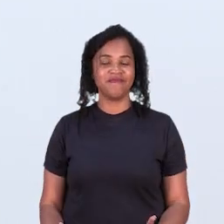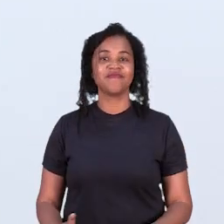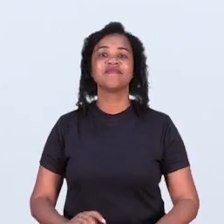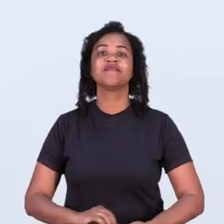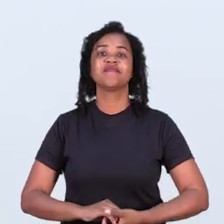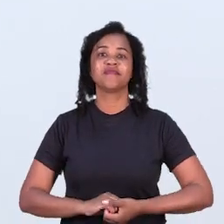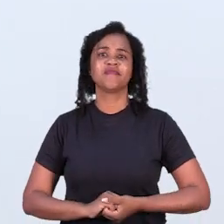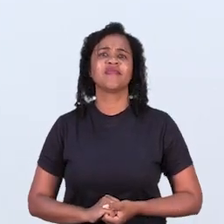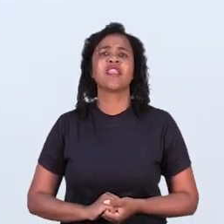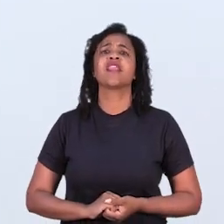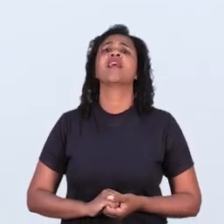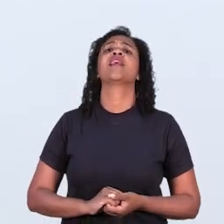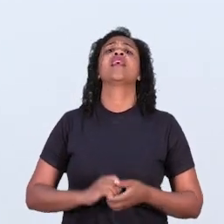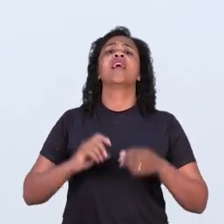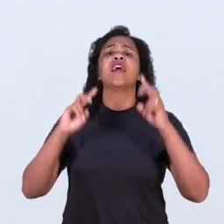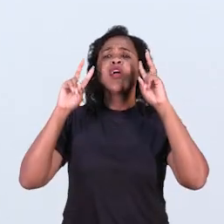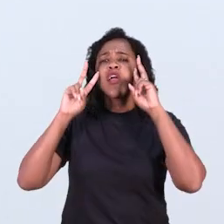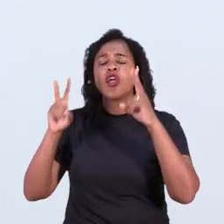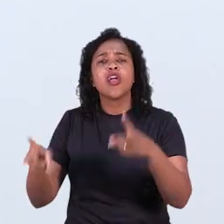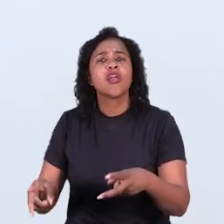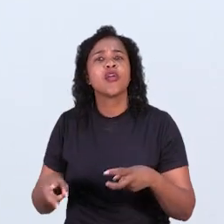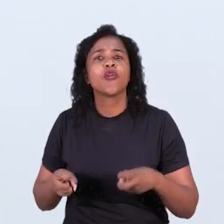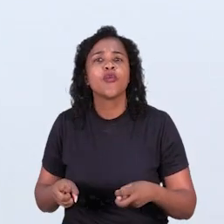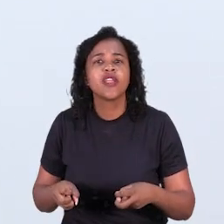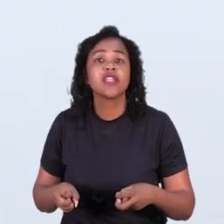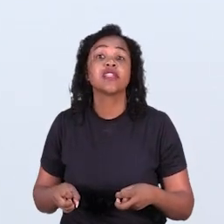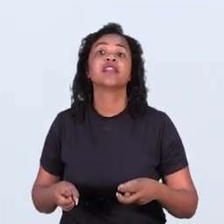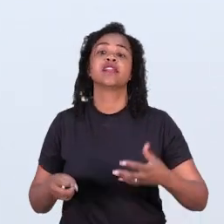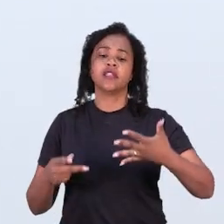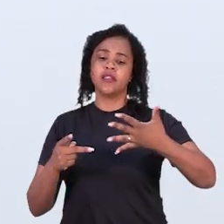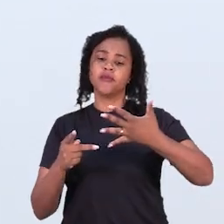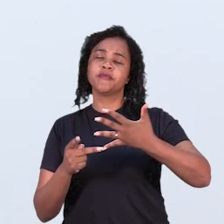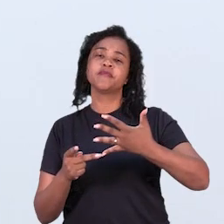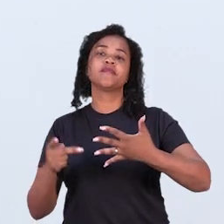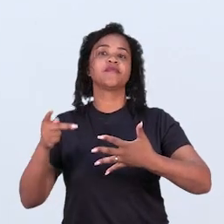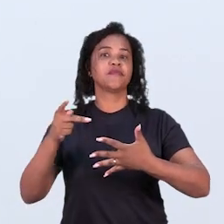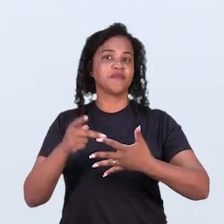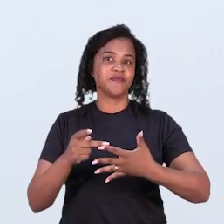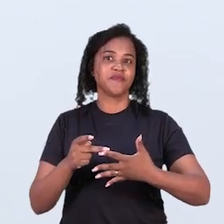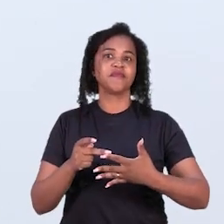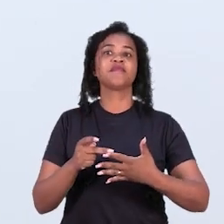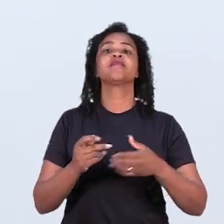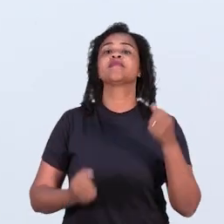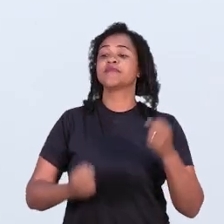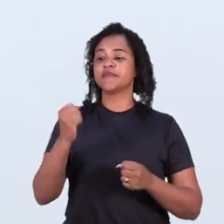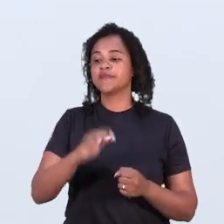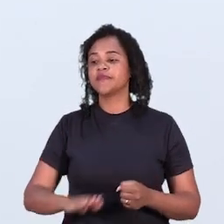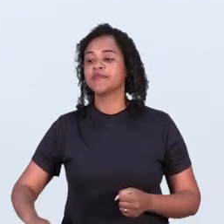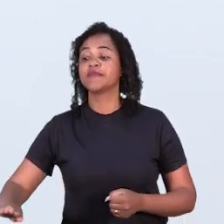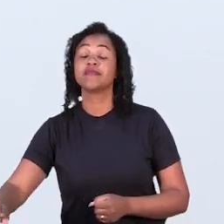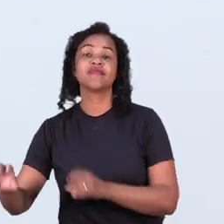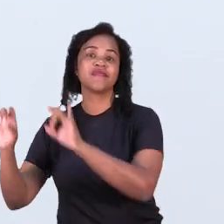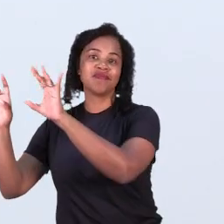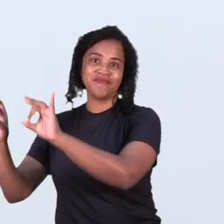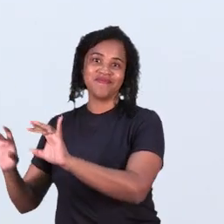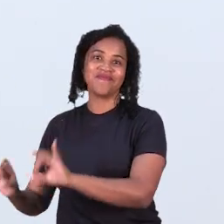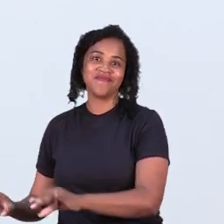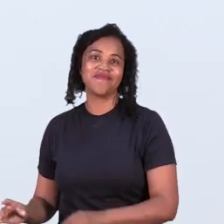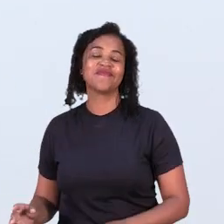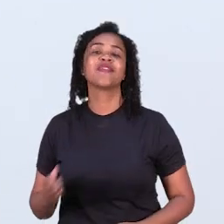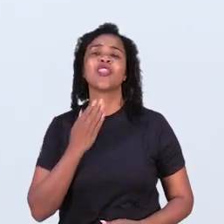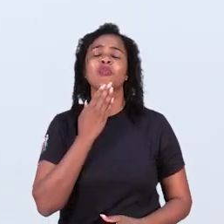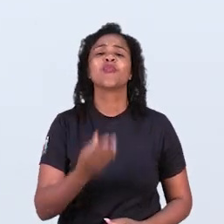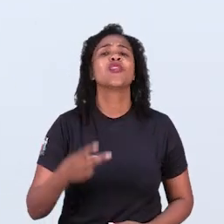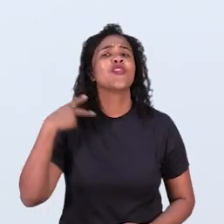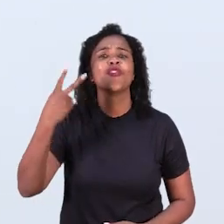toda necessidade especial do ser humano seja reconhecida e tenha prioridade na vaga especial. Esse é o pedido